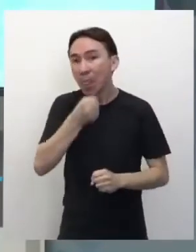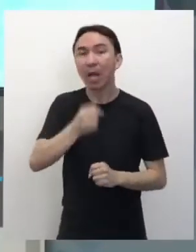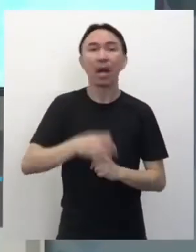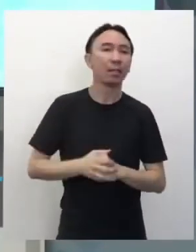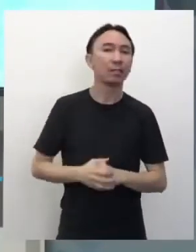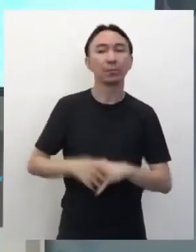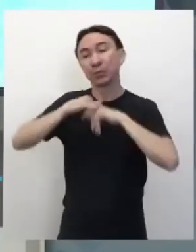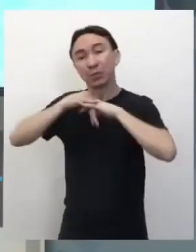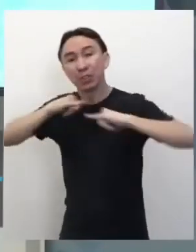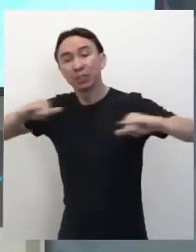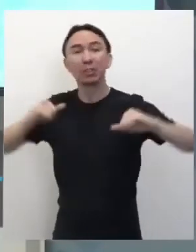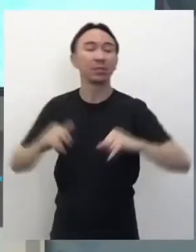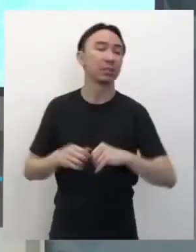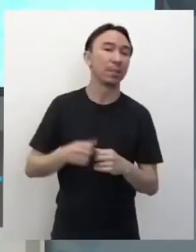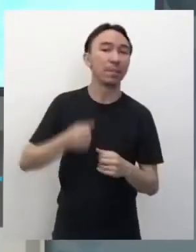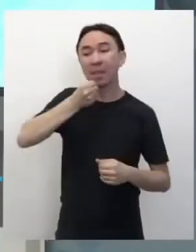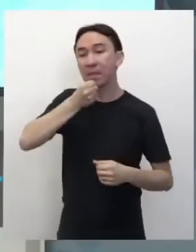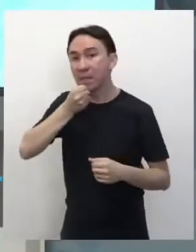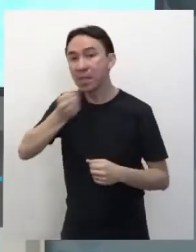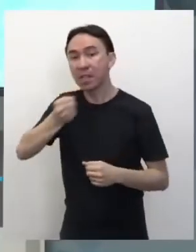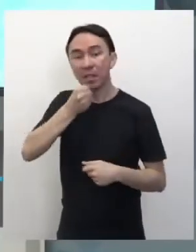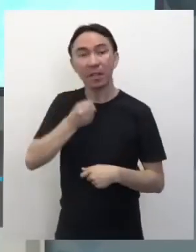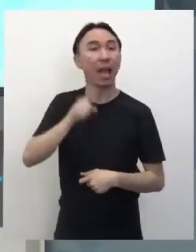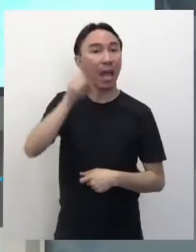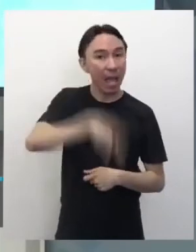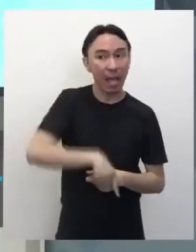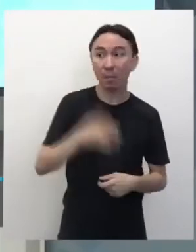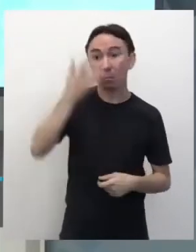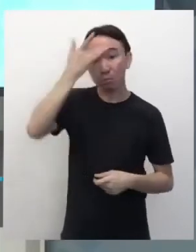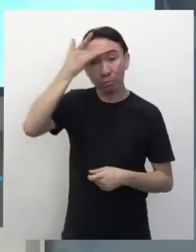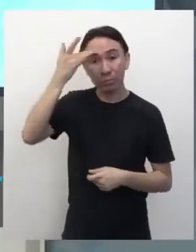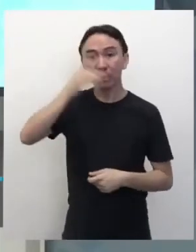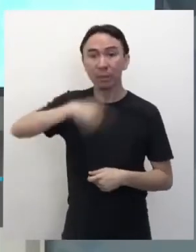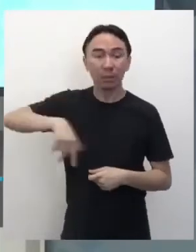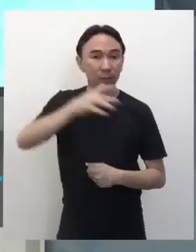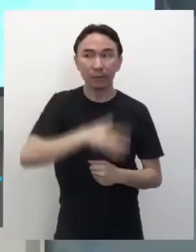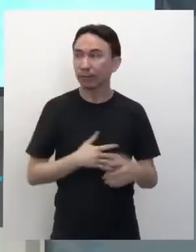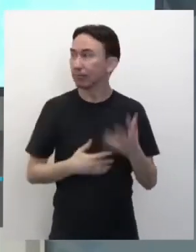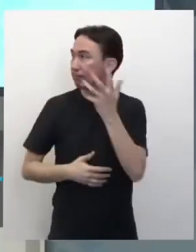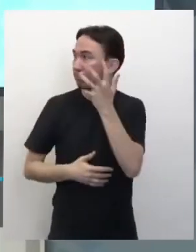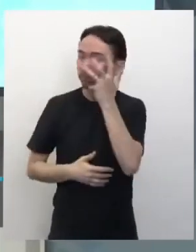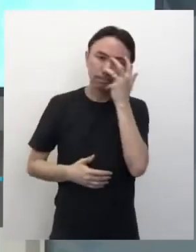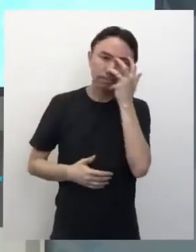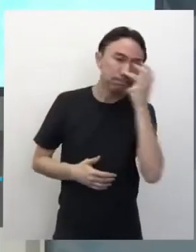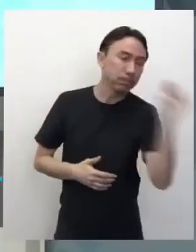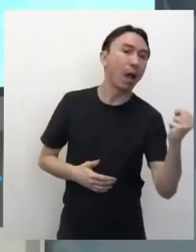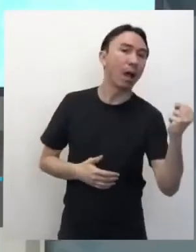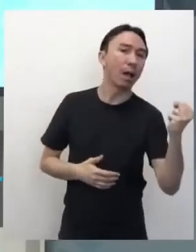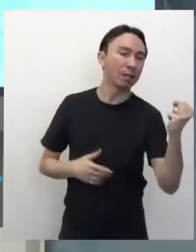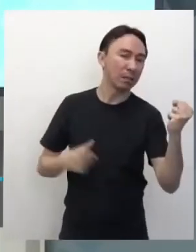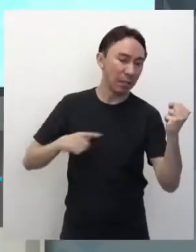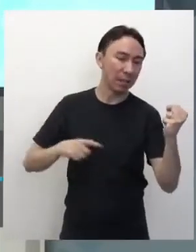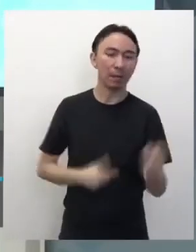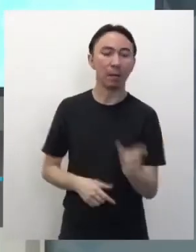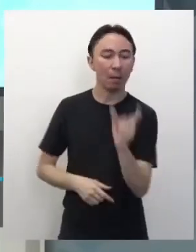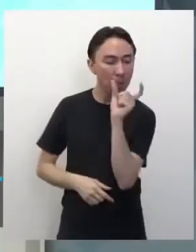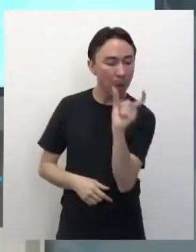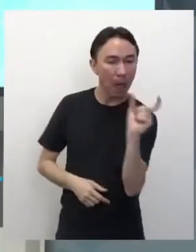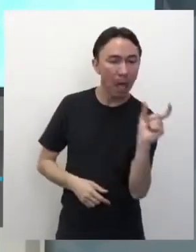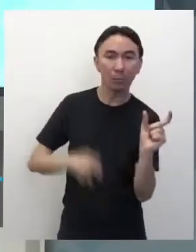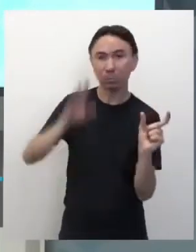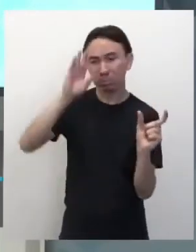essa função de chamar a atenção do leitor, né, dá um destaque. Ela vai ter ali palavras-chave, vai estar em letras